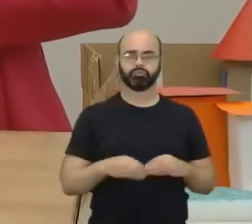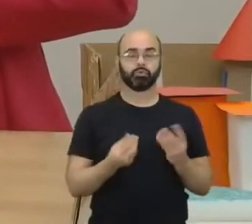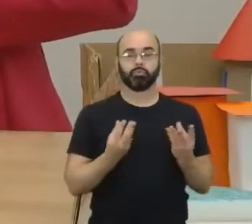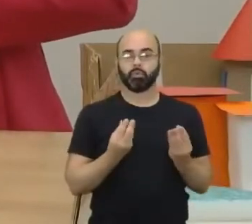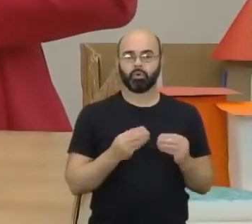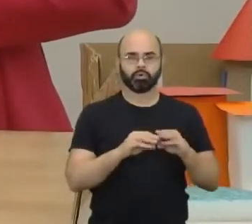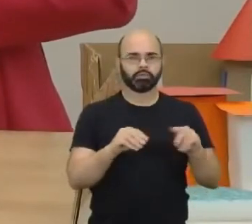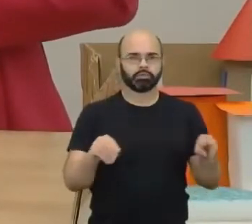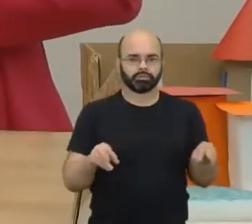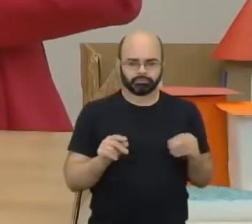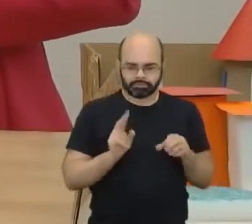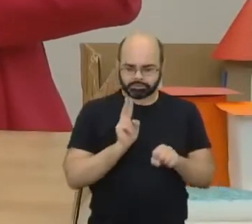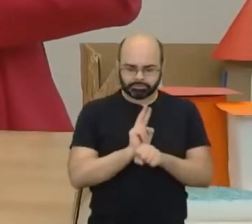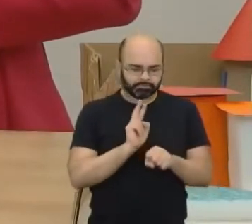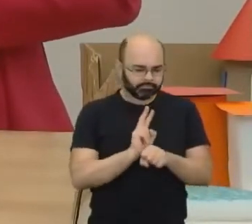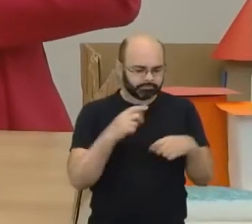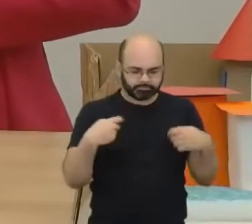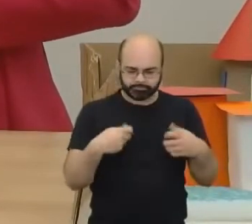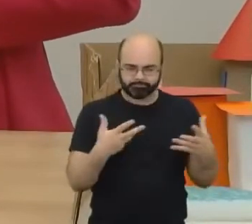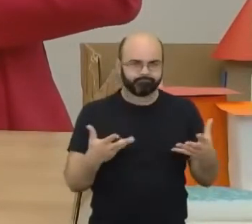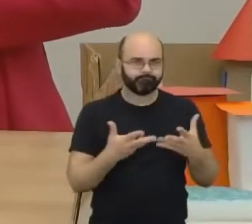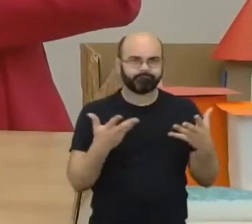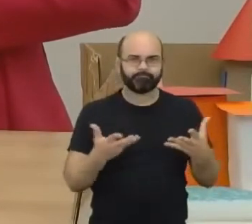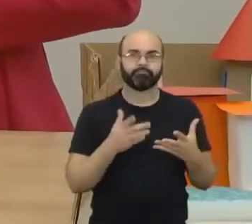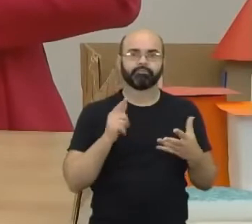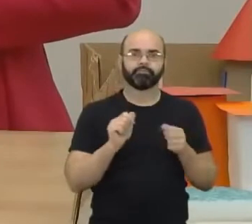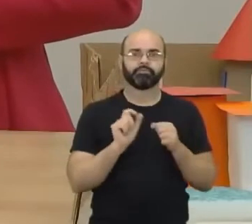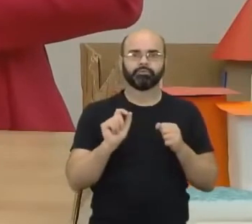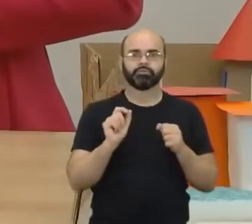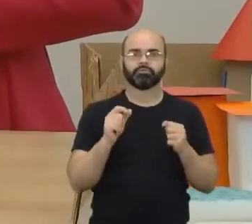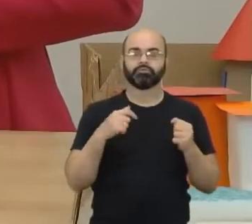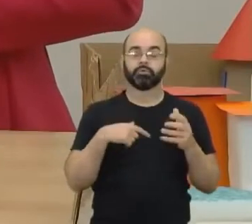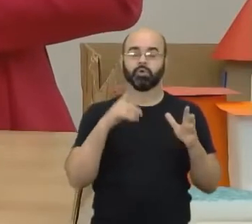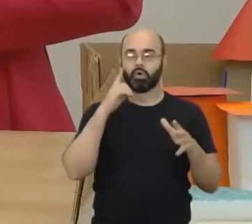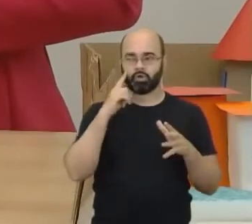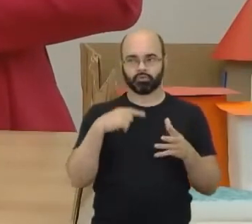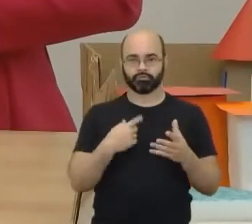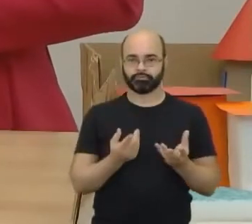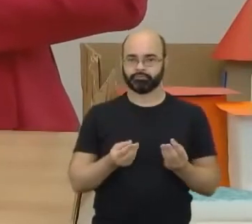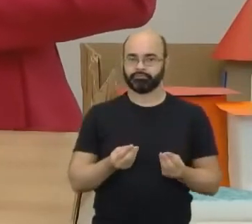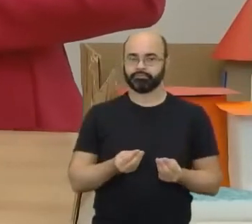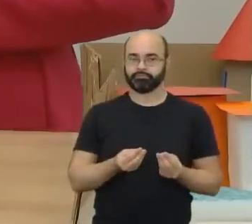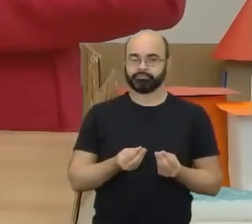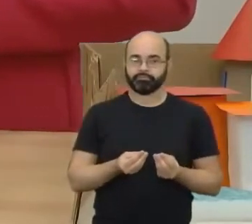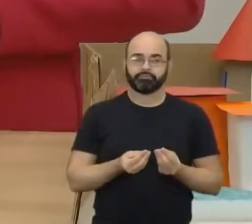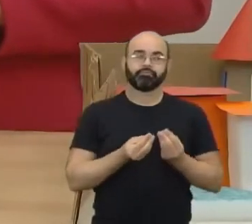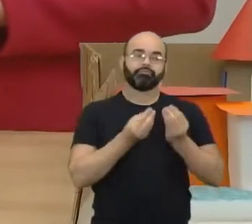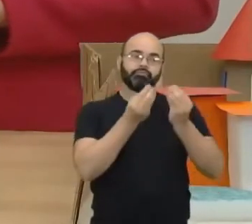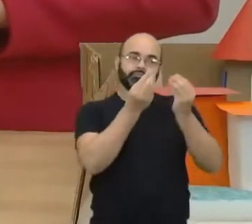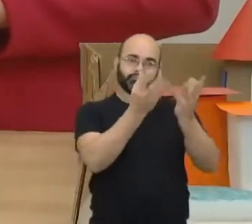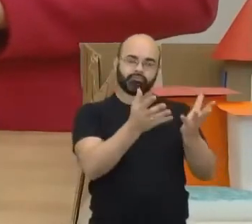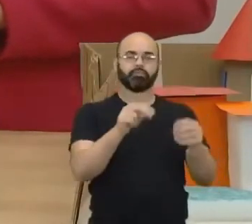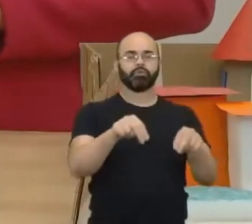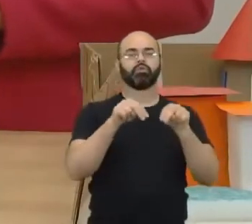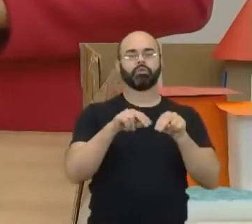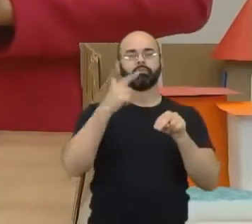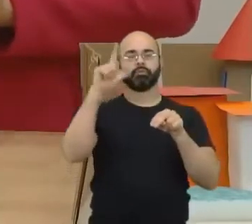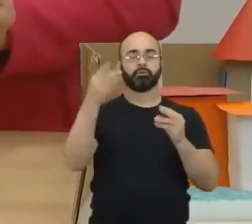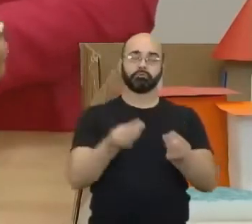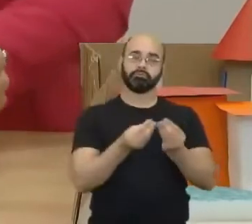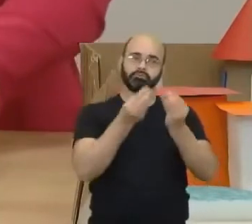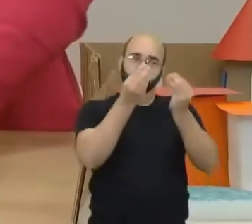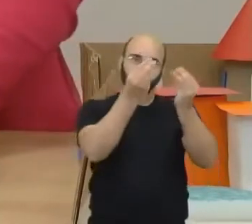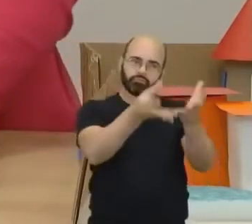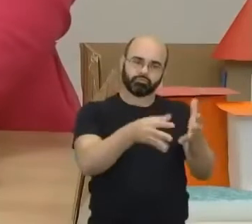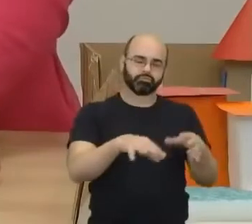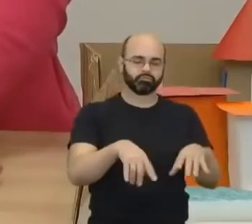que ele precisa de proteção. Então, o que que ele vai fazer? Ele vai doar parte das suas terras para um outro nobre. E